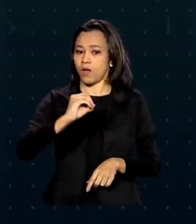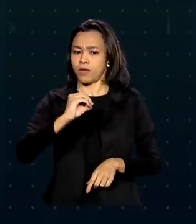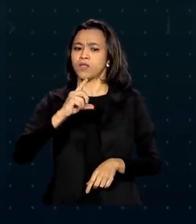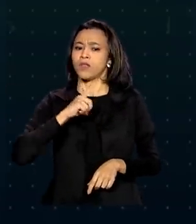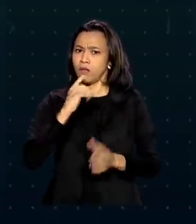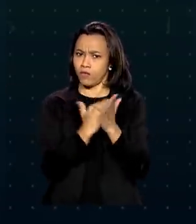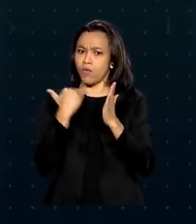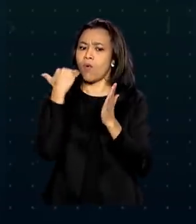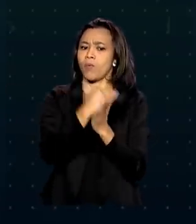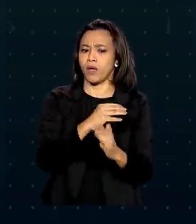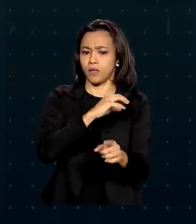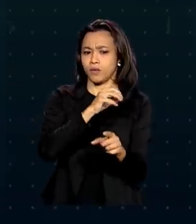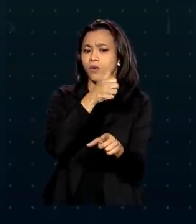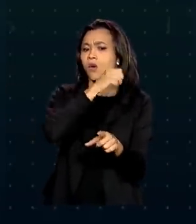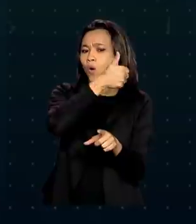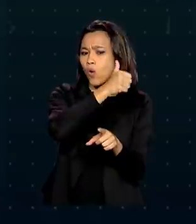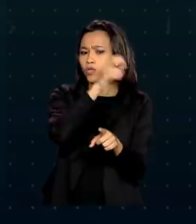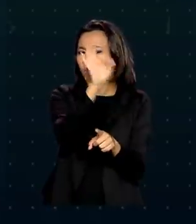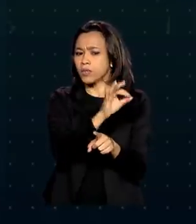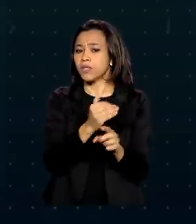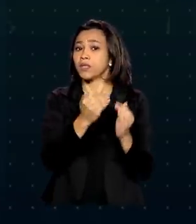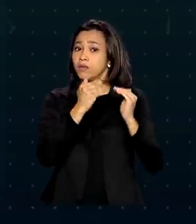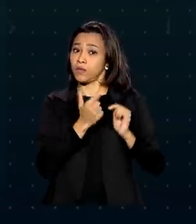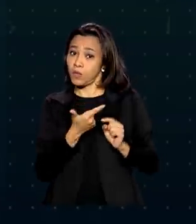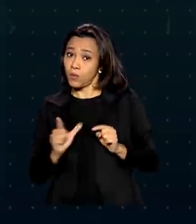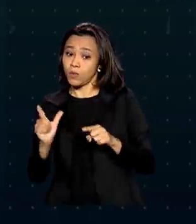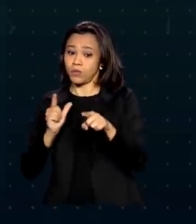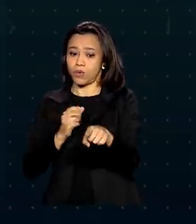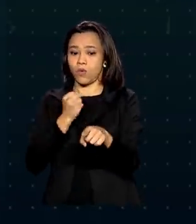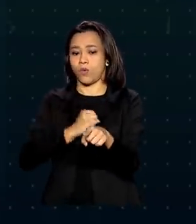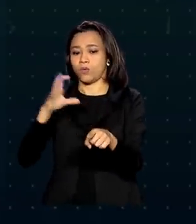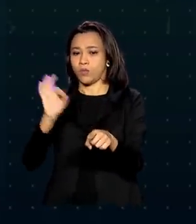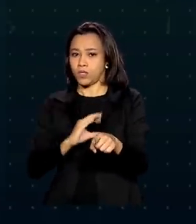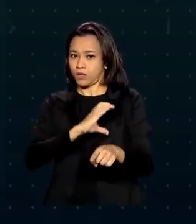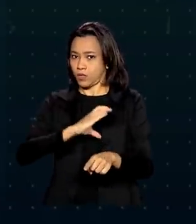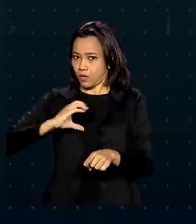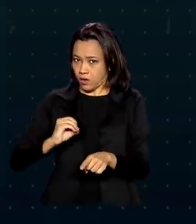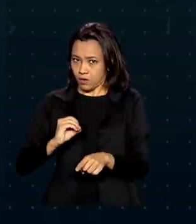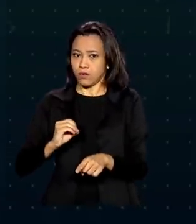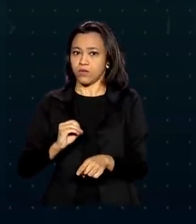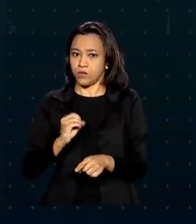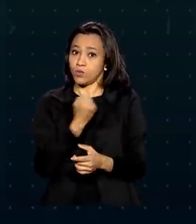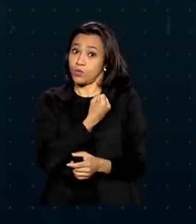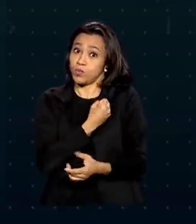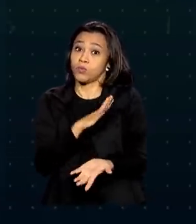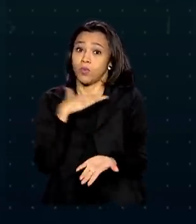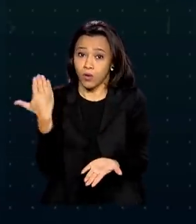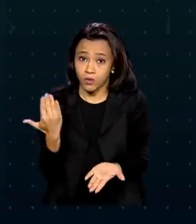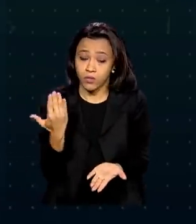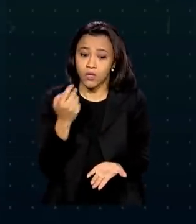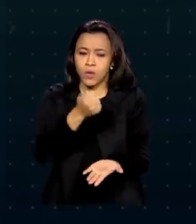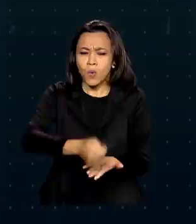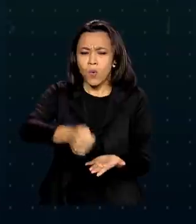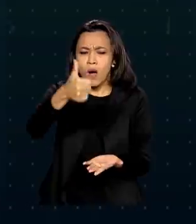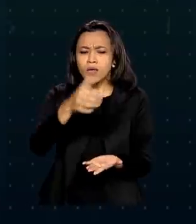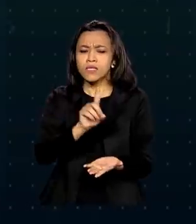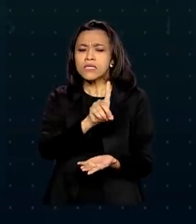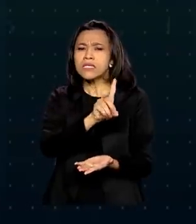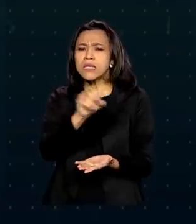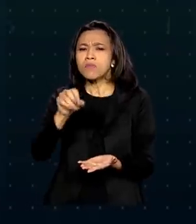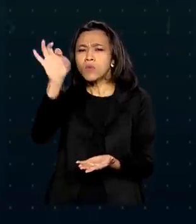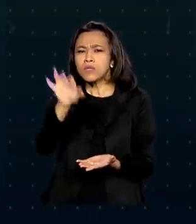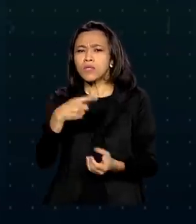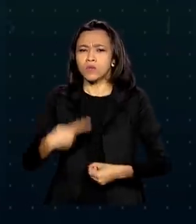houve aumento de 11% e 8%, respectivamente, no número de óbitos. Quase 100% dos municípios